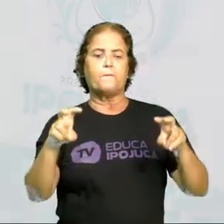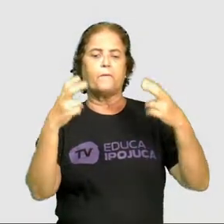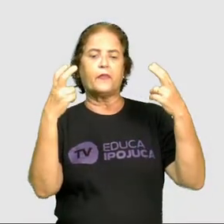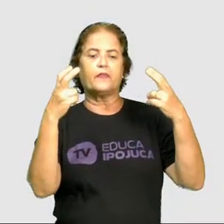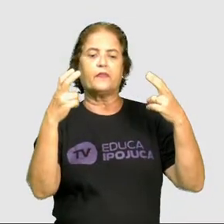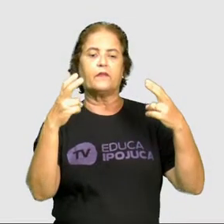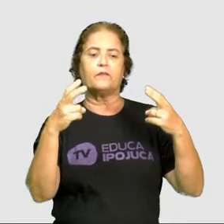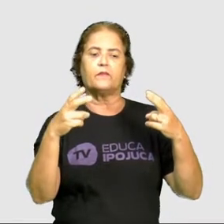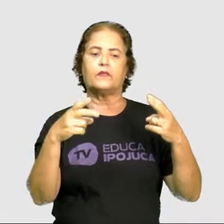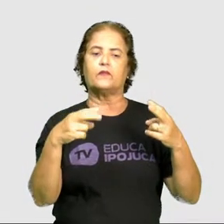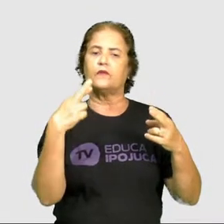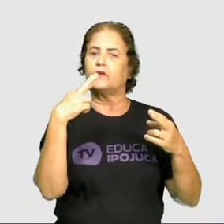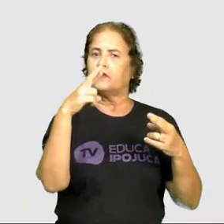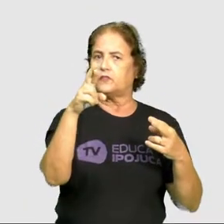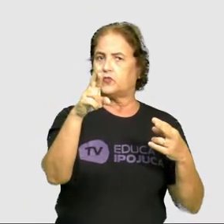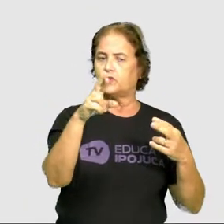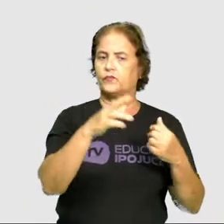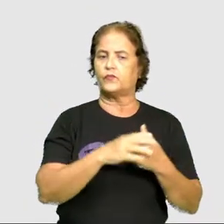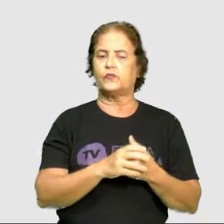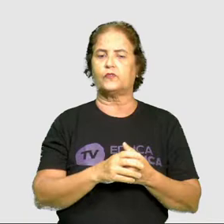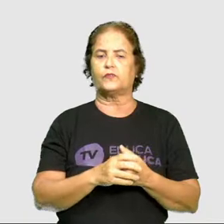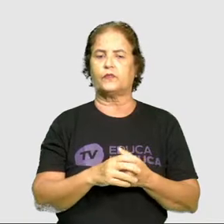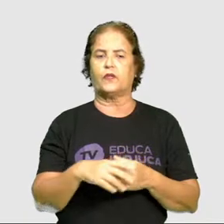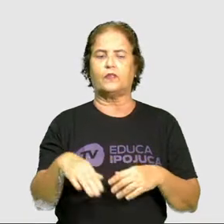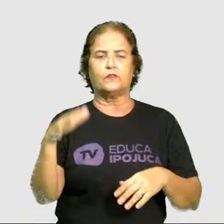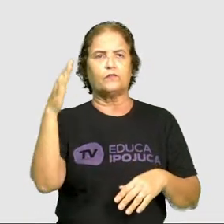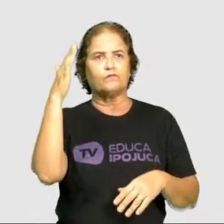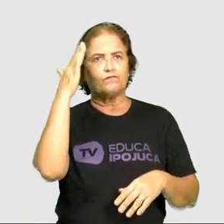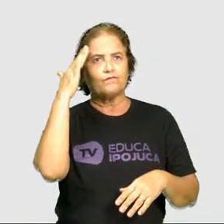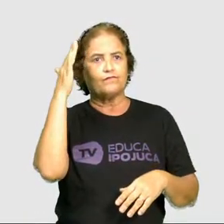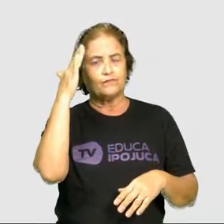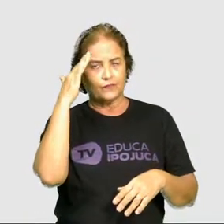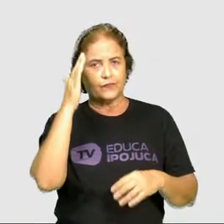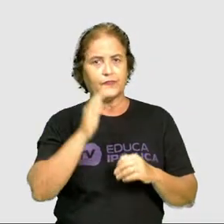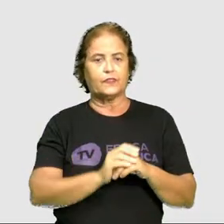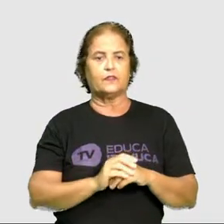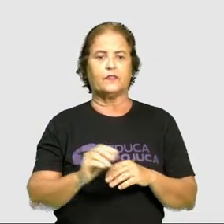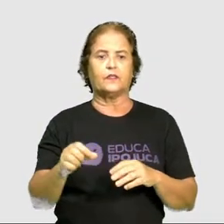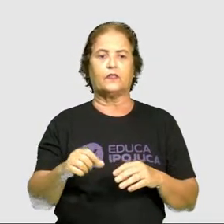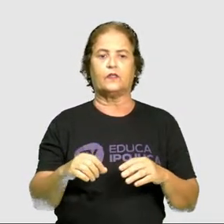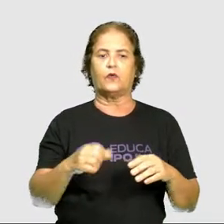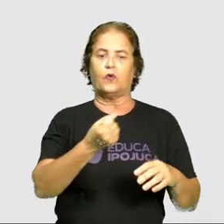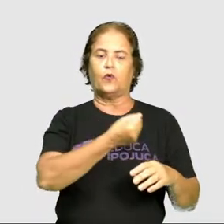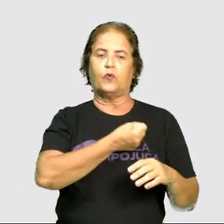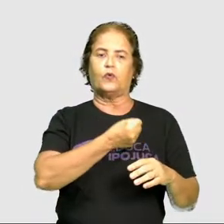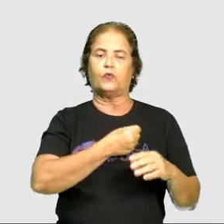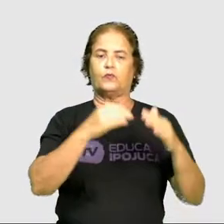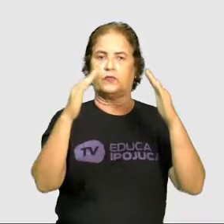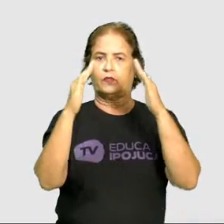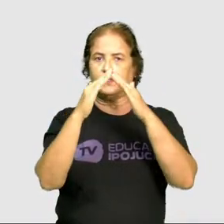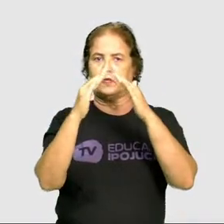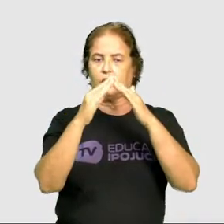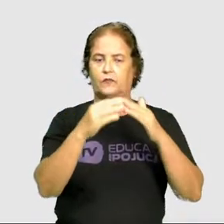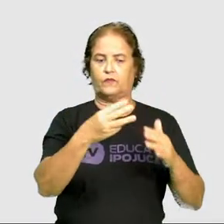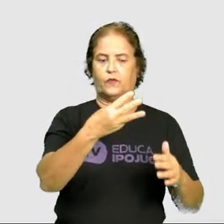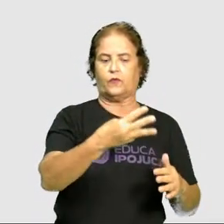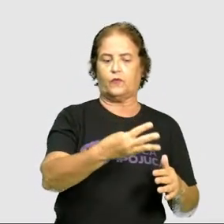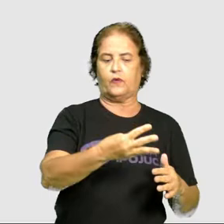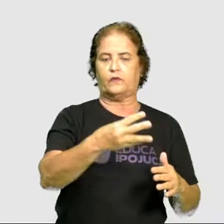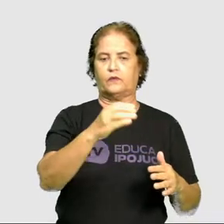o nosso gabarito, a gente consegue entender que o número da casa, 405, é uma